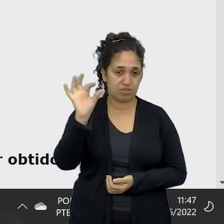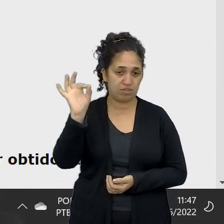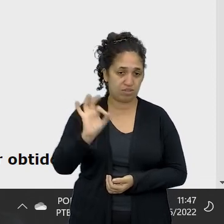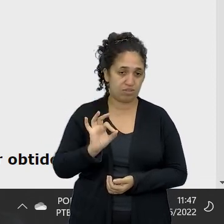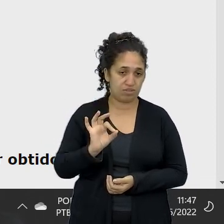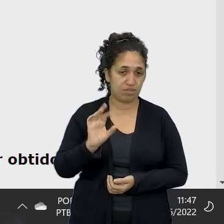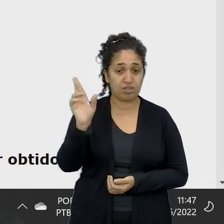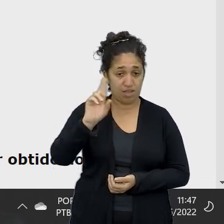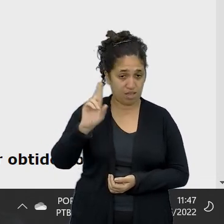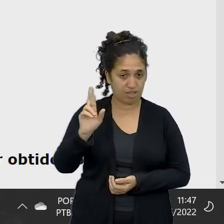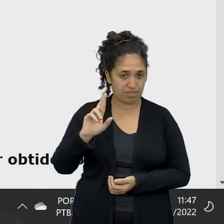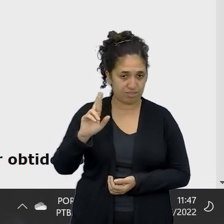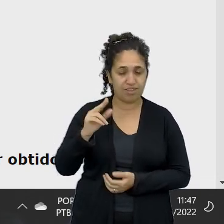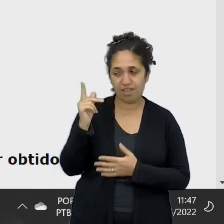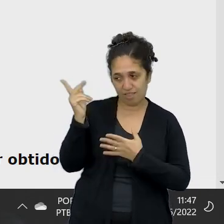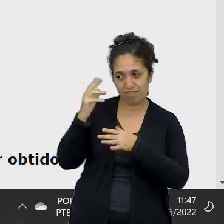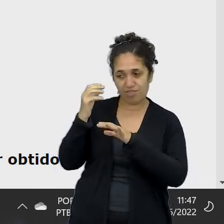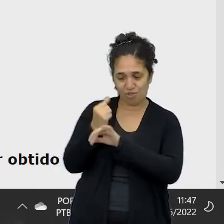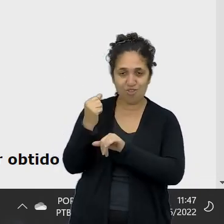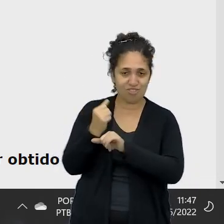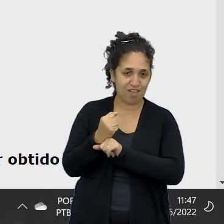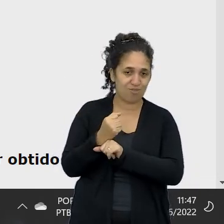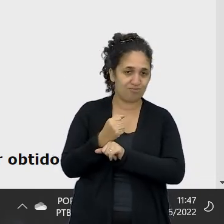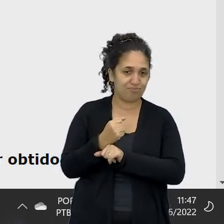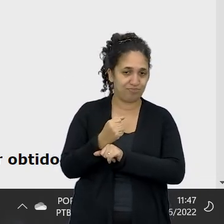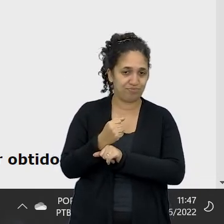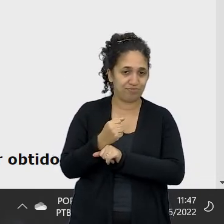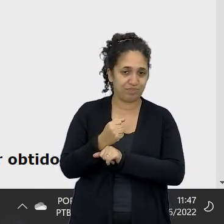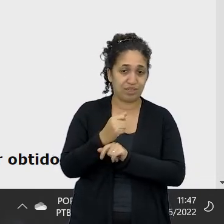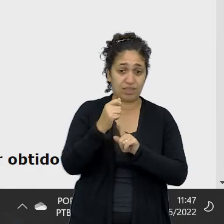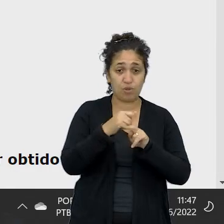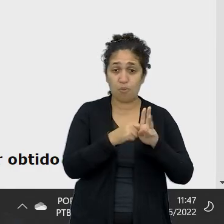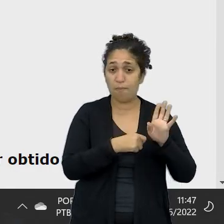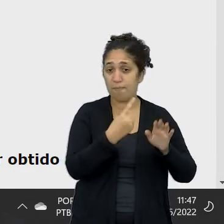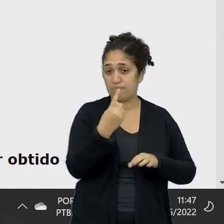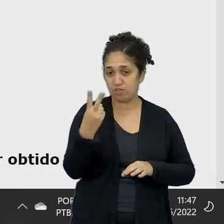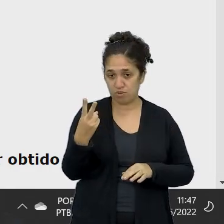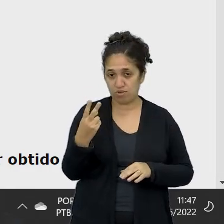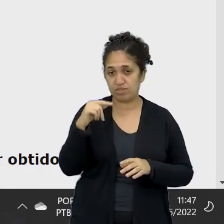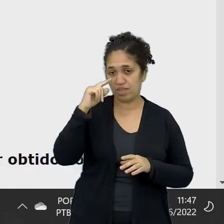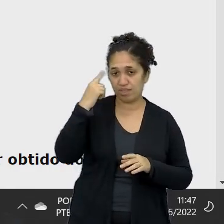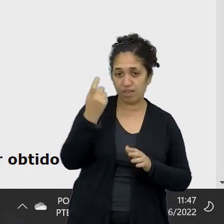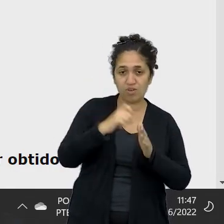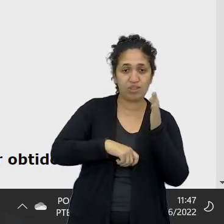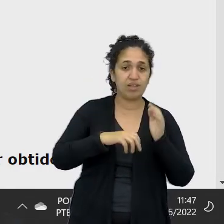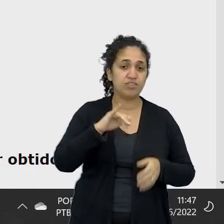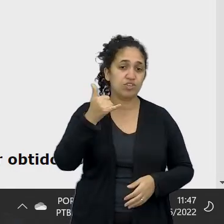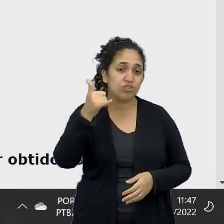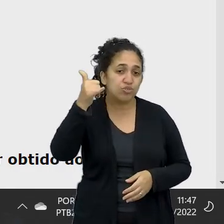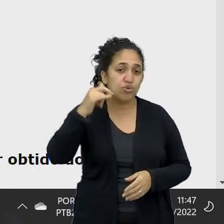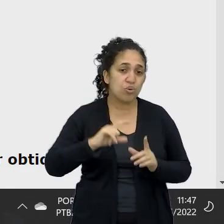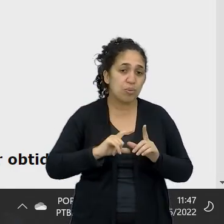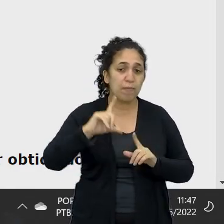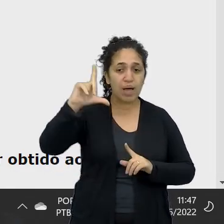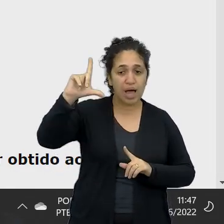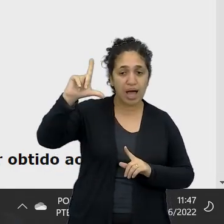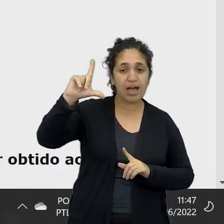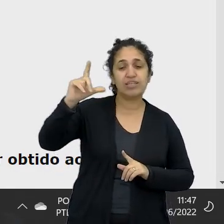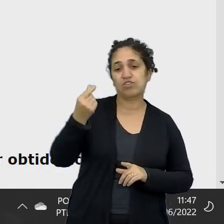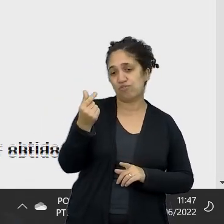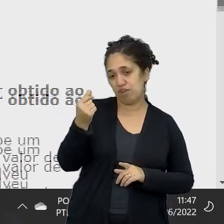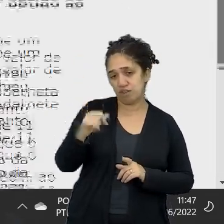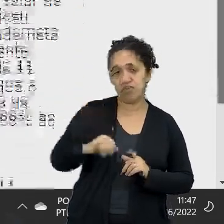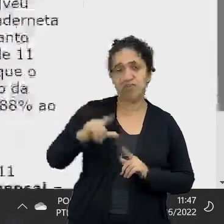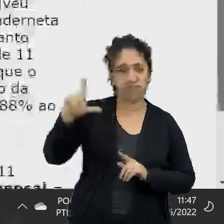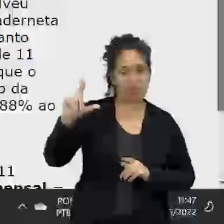é a nossa, é o que a gente vai ter aí, então conforme maior a taxa de juros, mais a gente tem. Se a